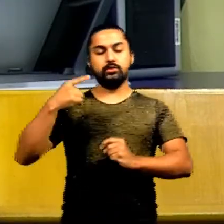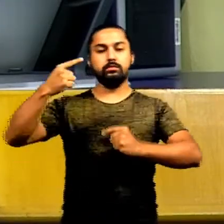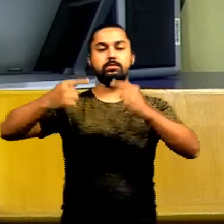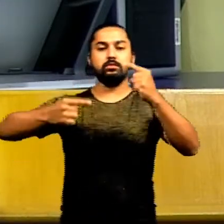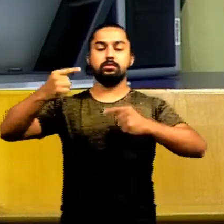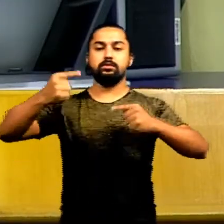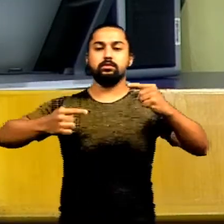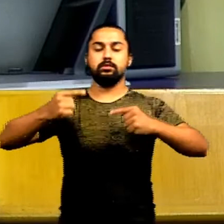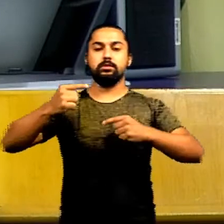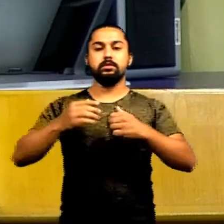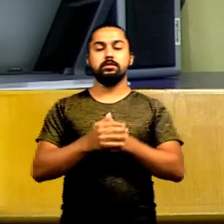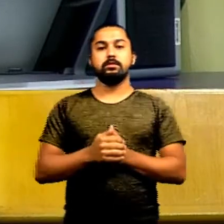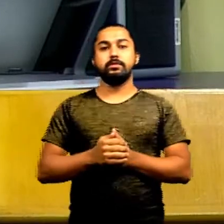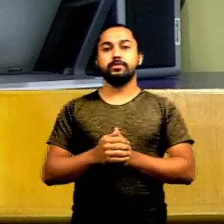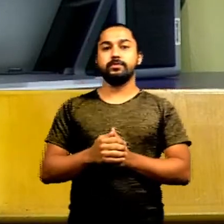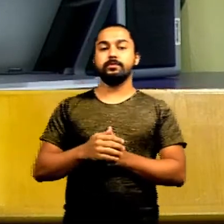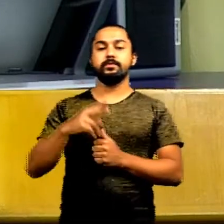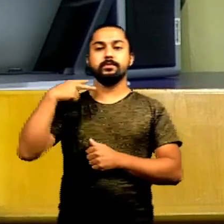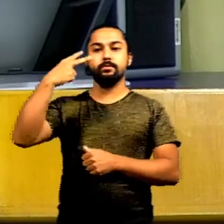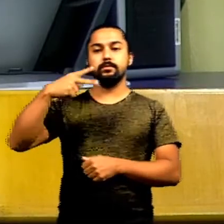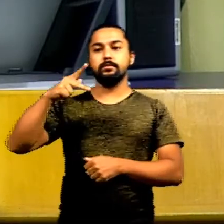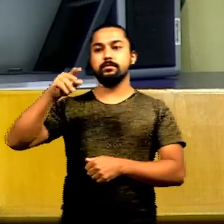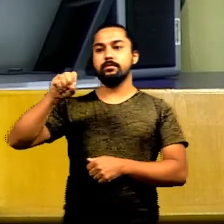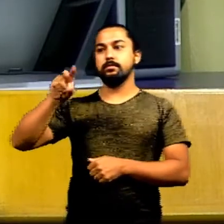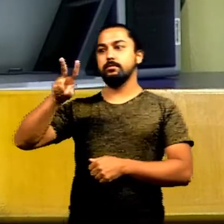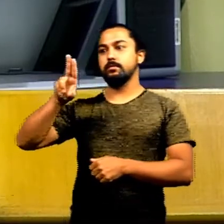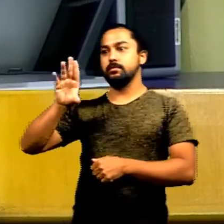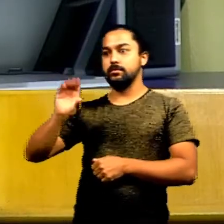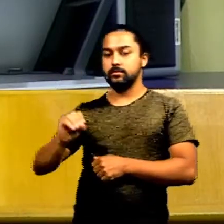discussão para discutir vereador Paulo Magalhães